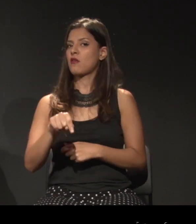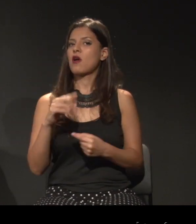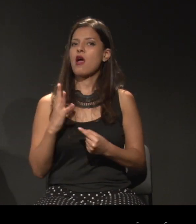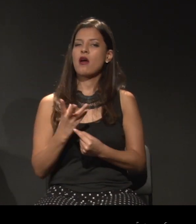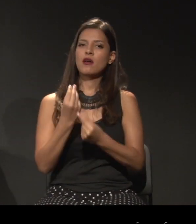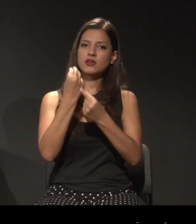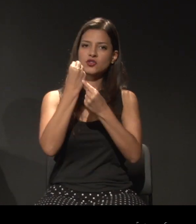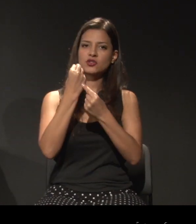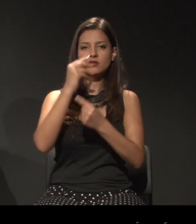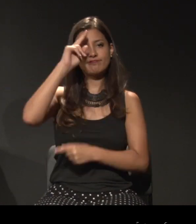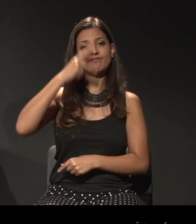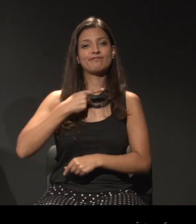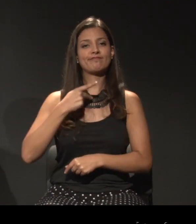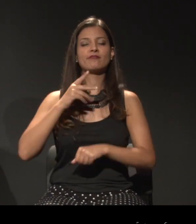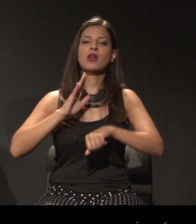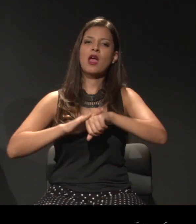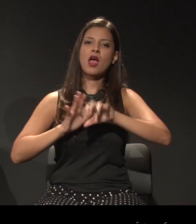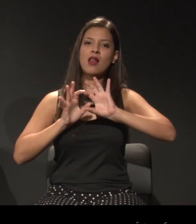autônomo,